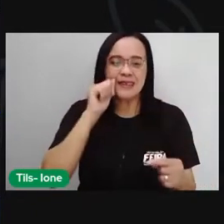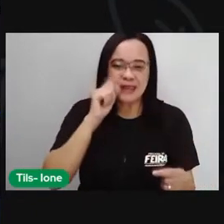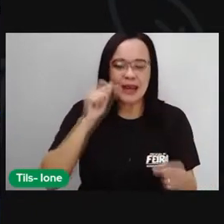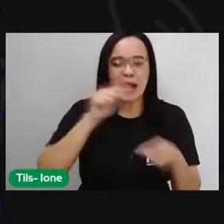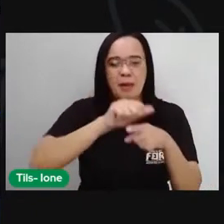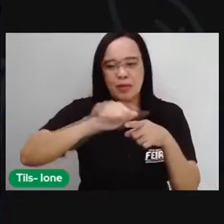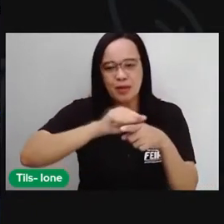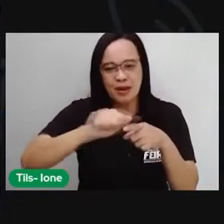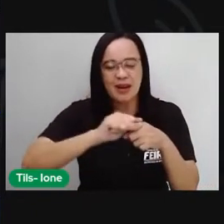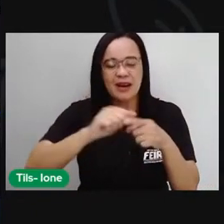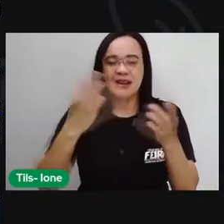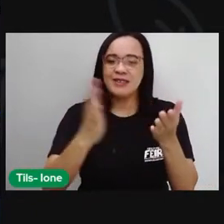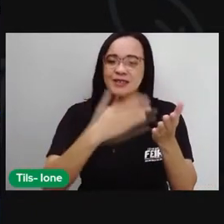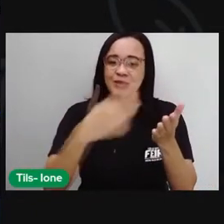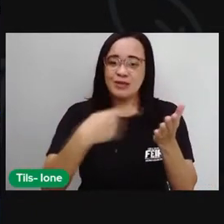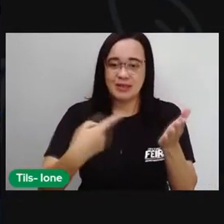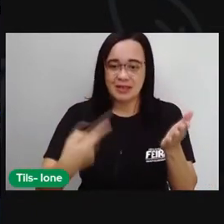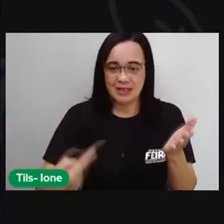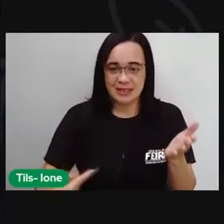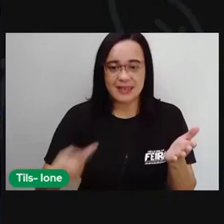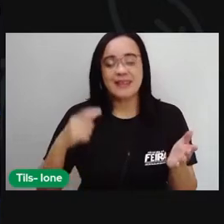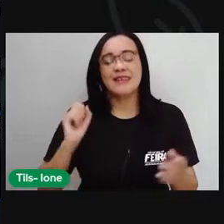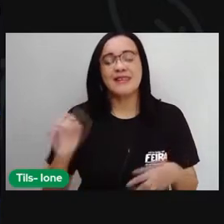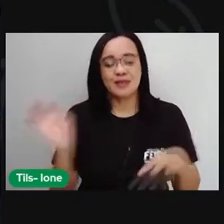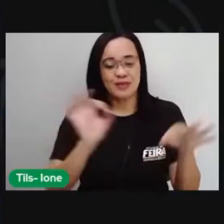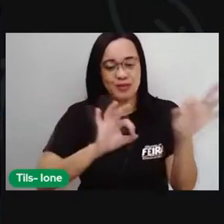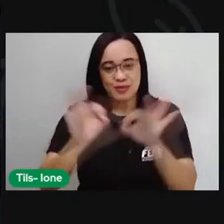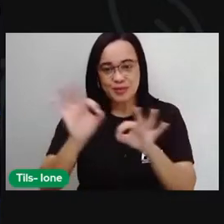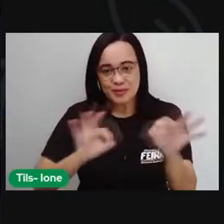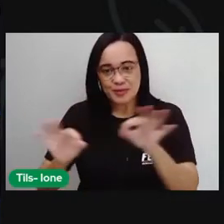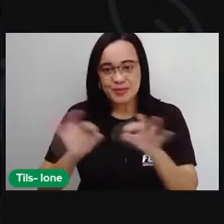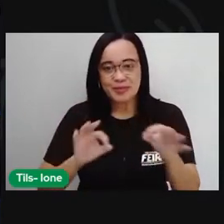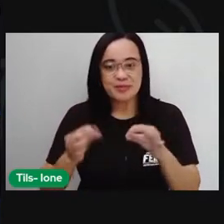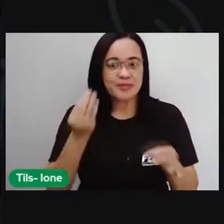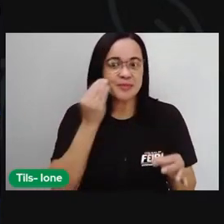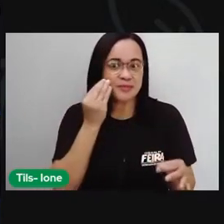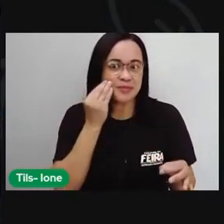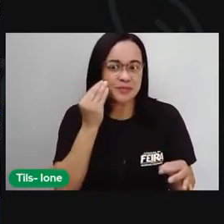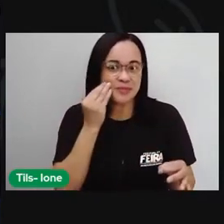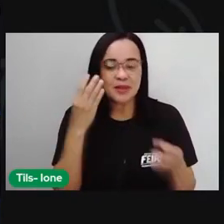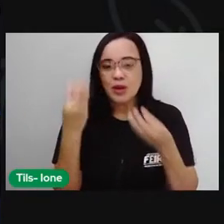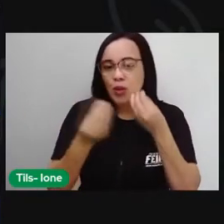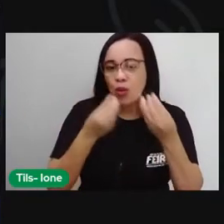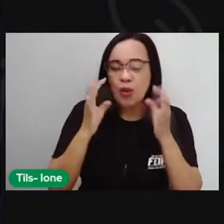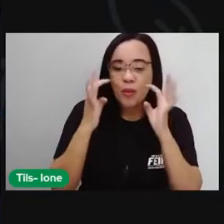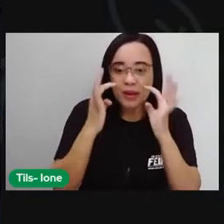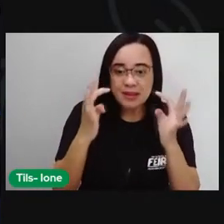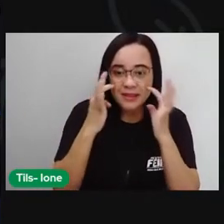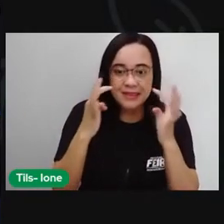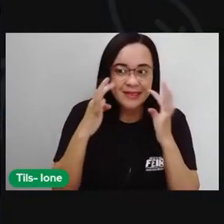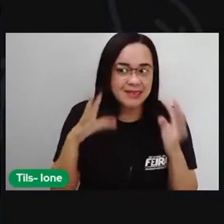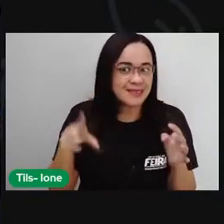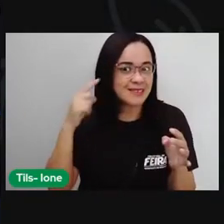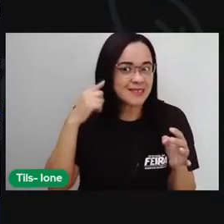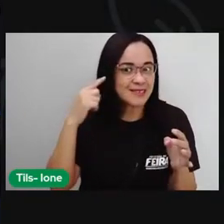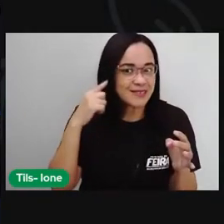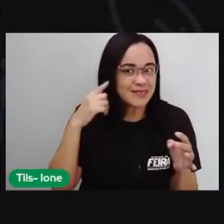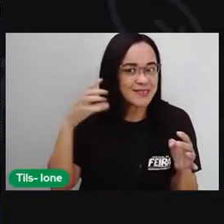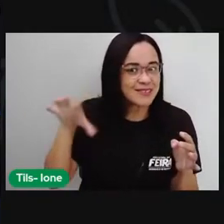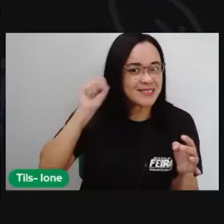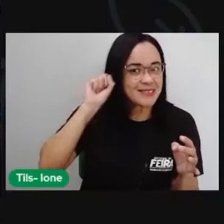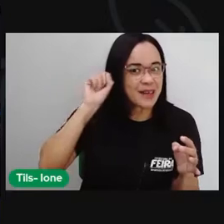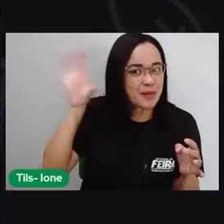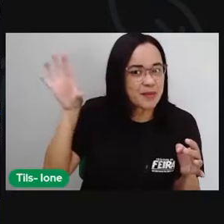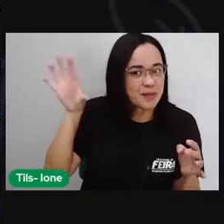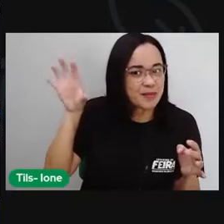borracha, pegue o caderno, se preparem aí para prestar atenção, olhos, ouvidos, atentos, para que